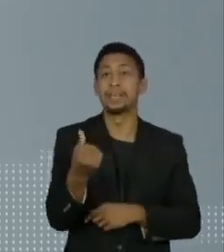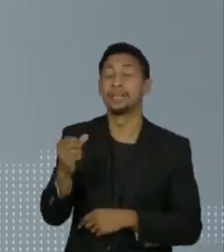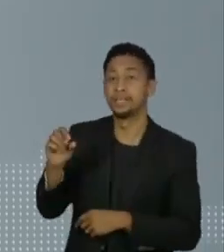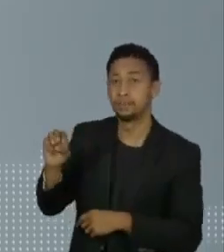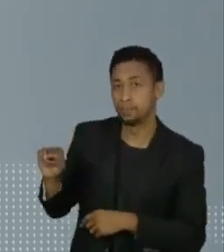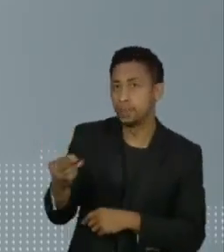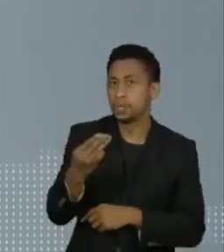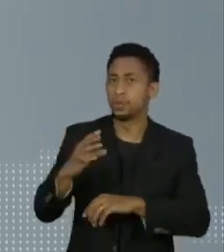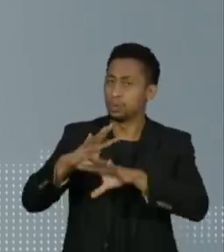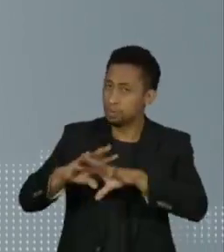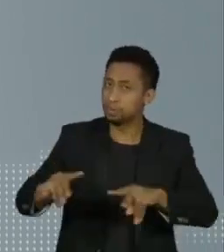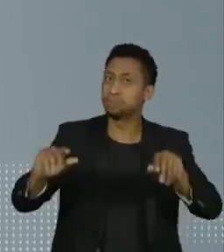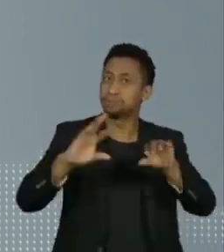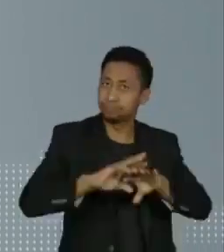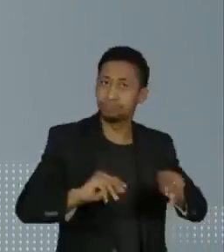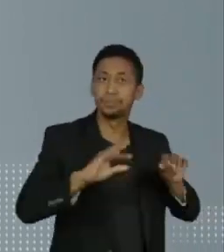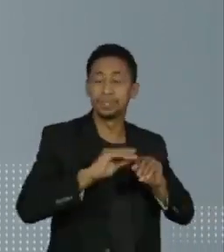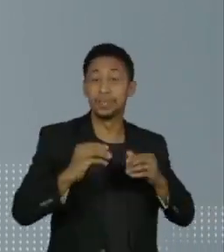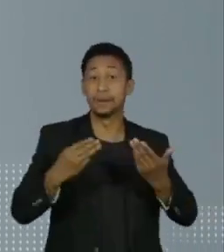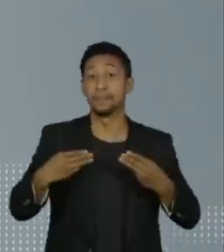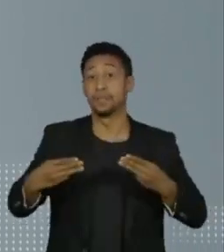de recuperados, segundo o Ministério da Saúde.